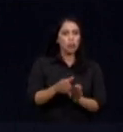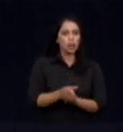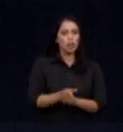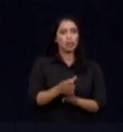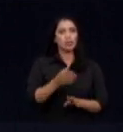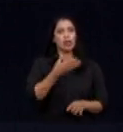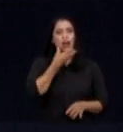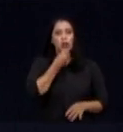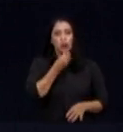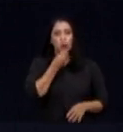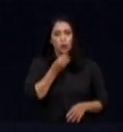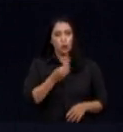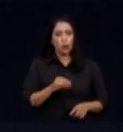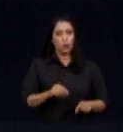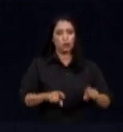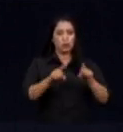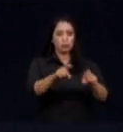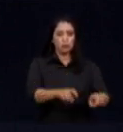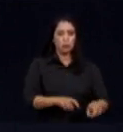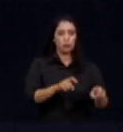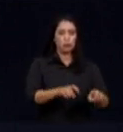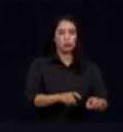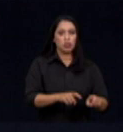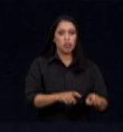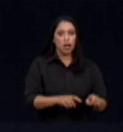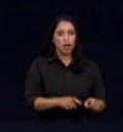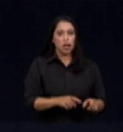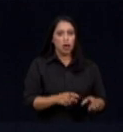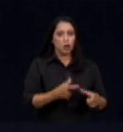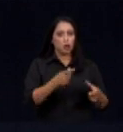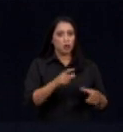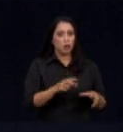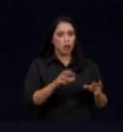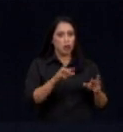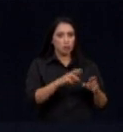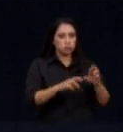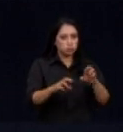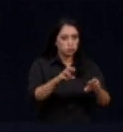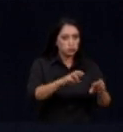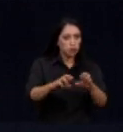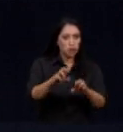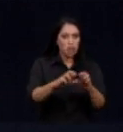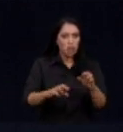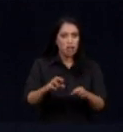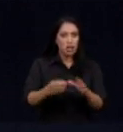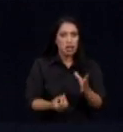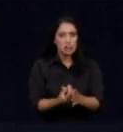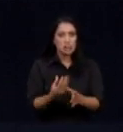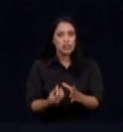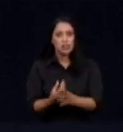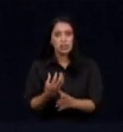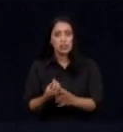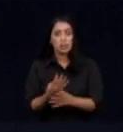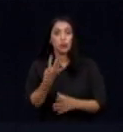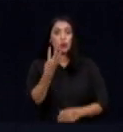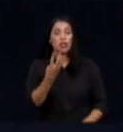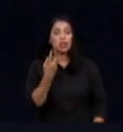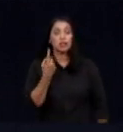produtor rural, mapeando as nascentes. E já foi feito o mapeamento de 26 municípios que identificaram 41